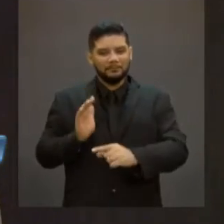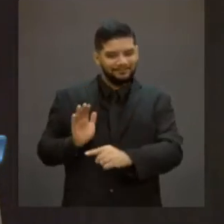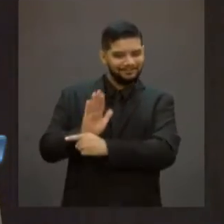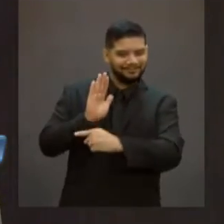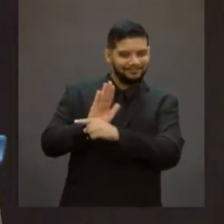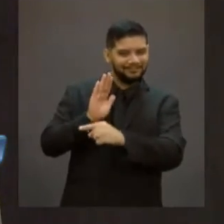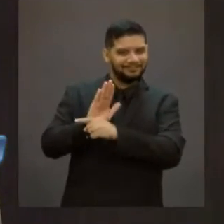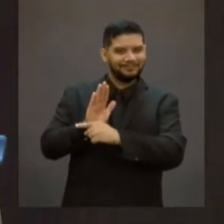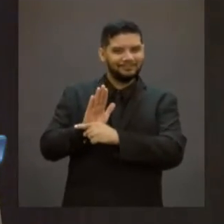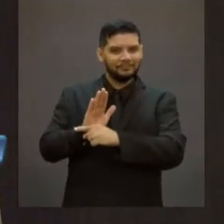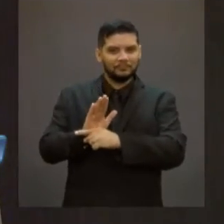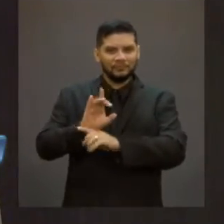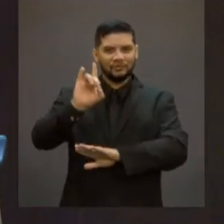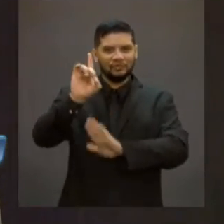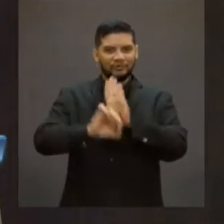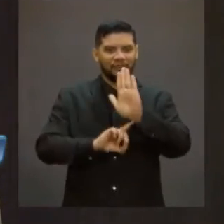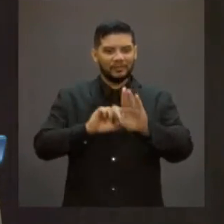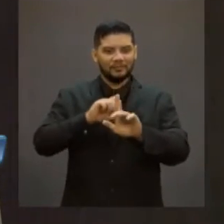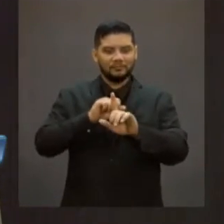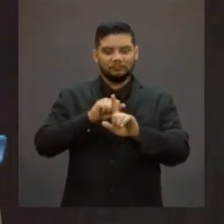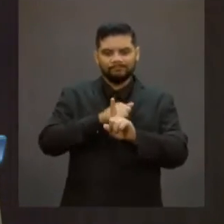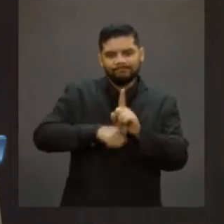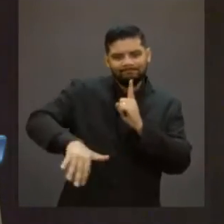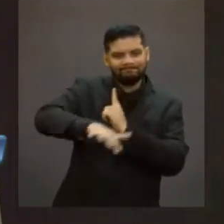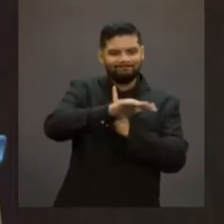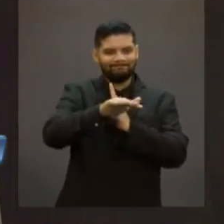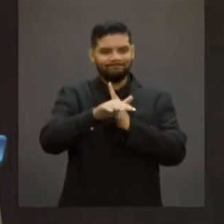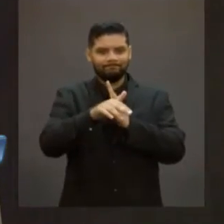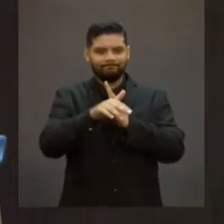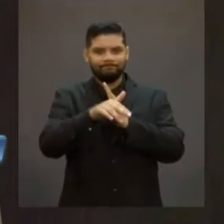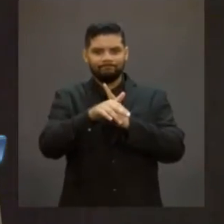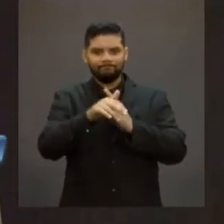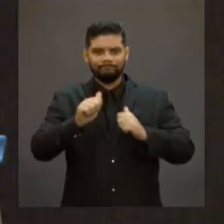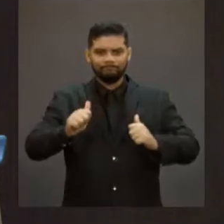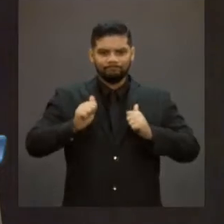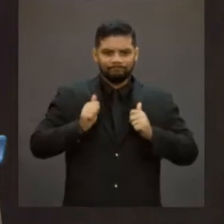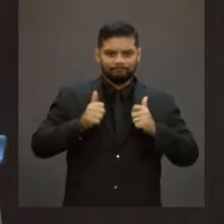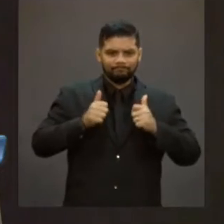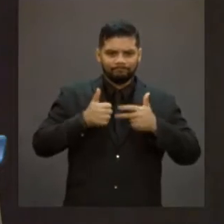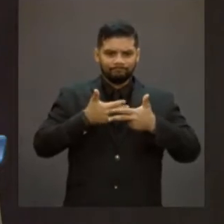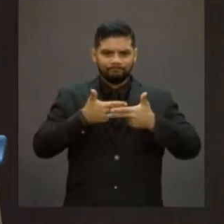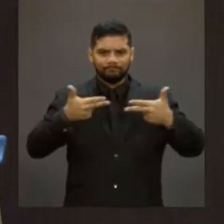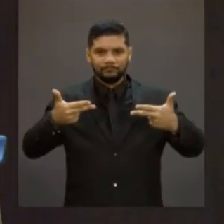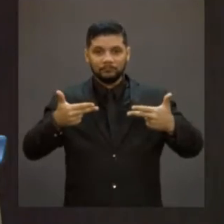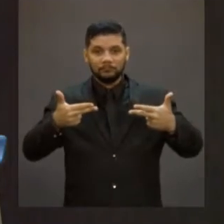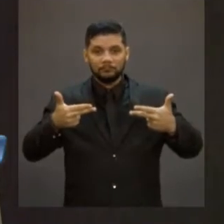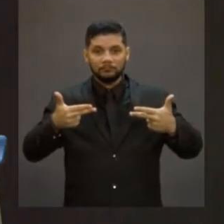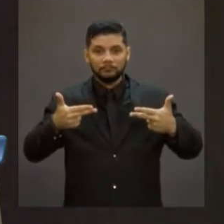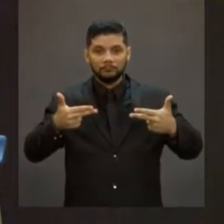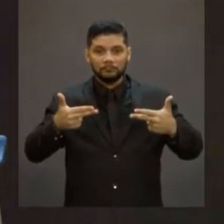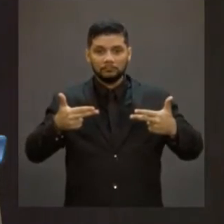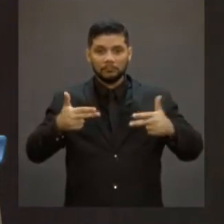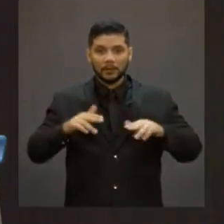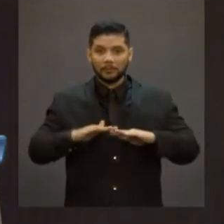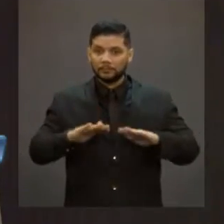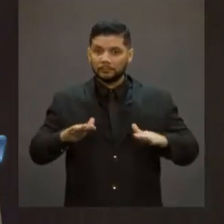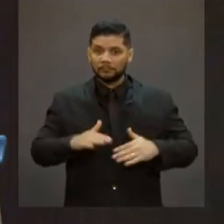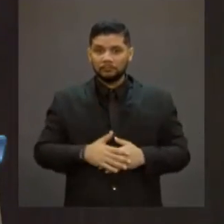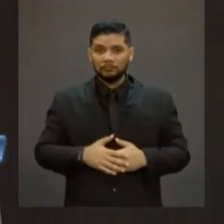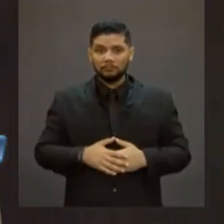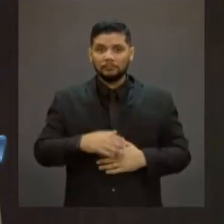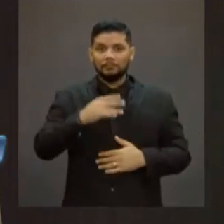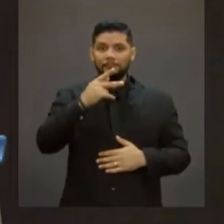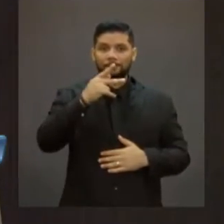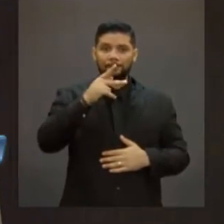de direitos socioassistenciais e previdenciários estão agora, pensão por morte, por exemplo,